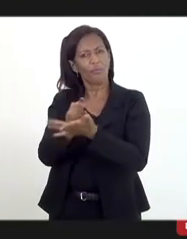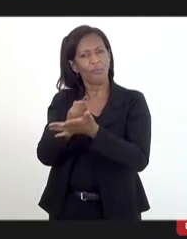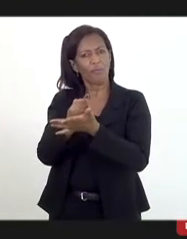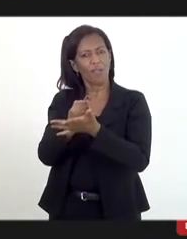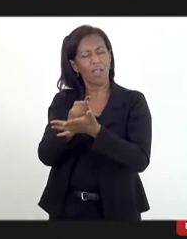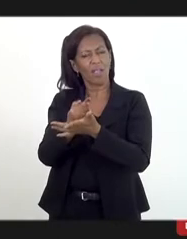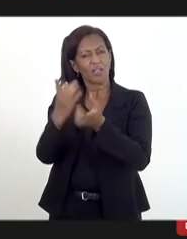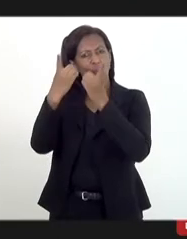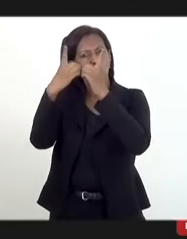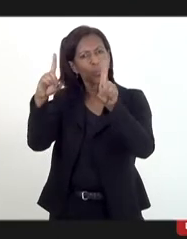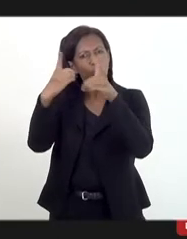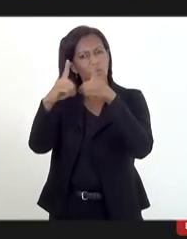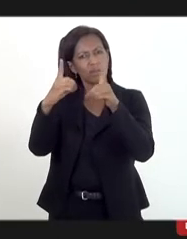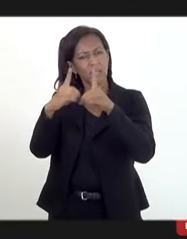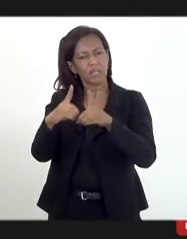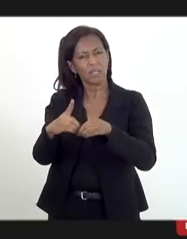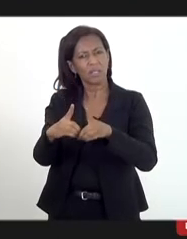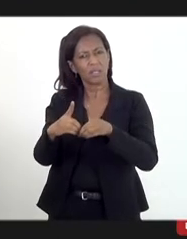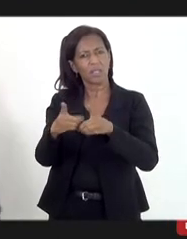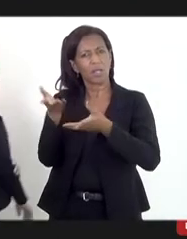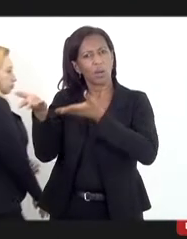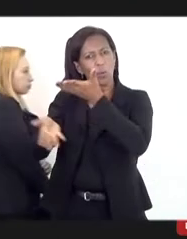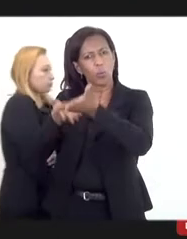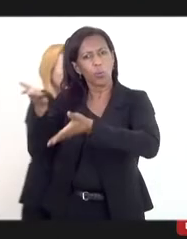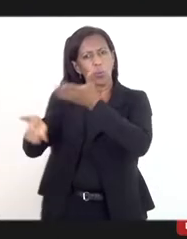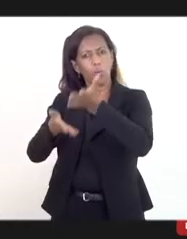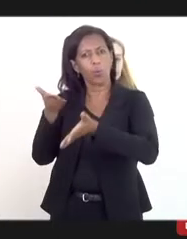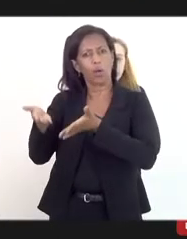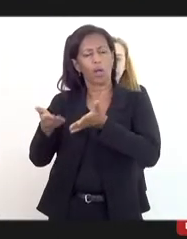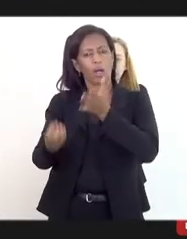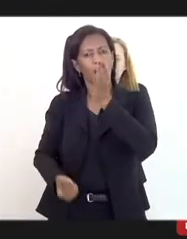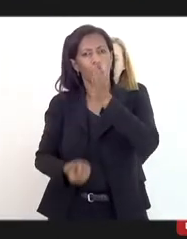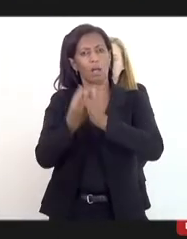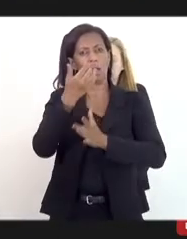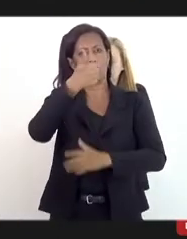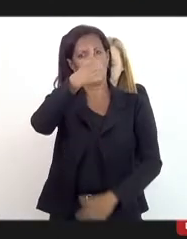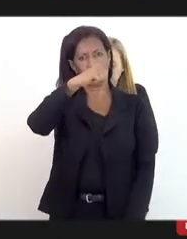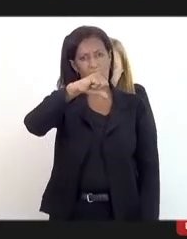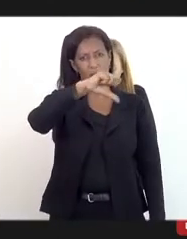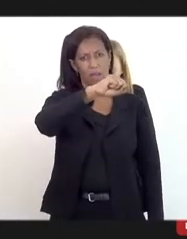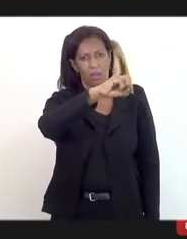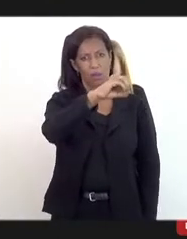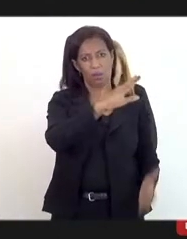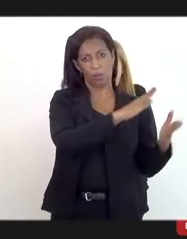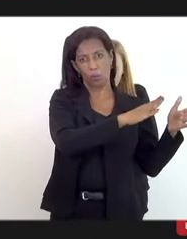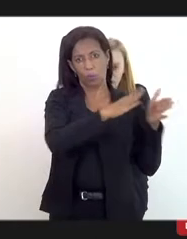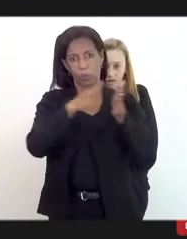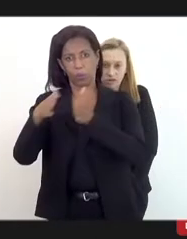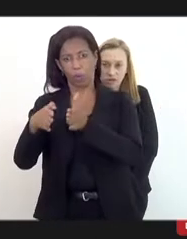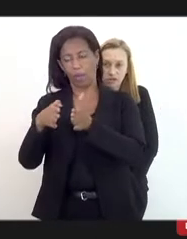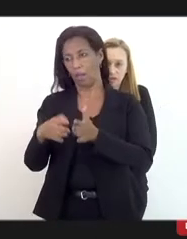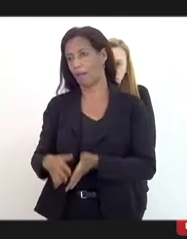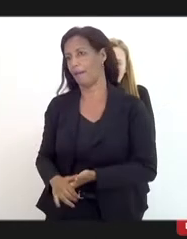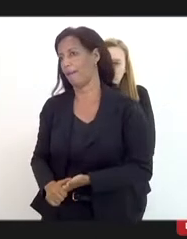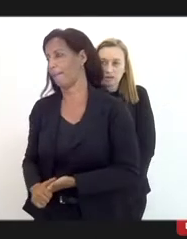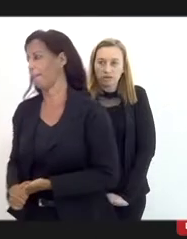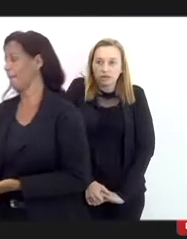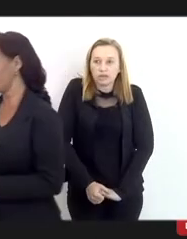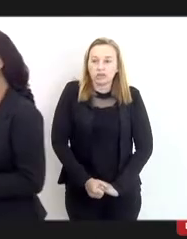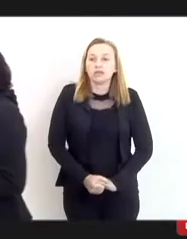liturgia, da década de 80 para cá, essa perseguição tem sido muito